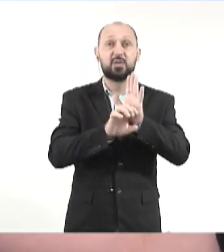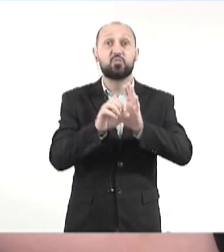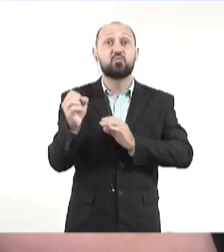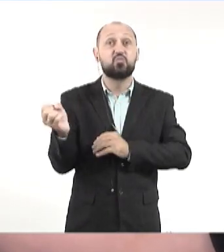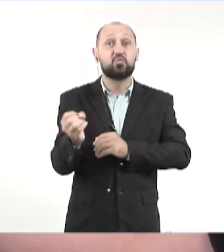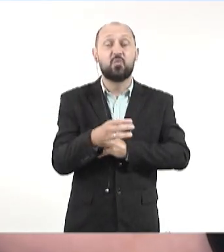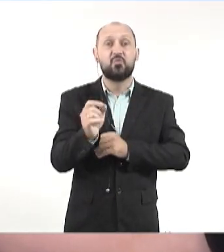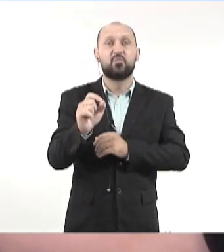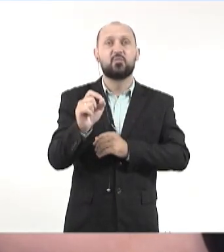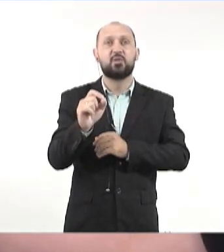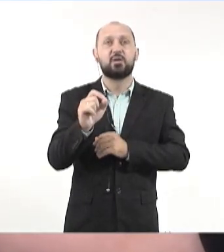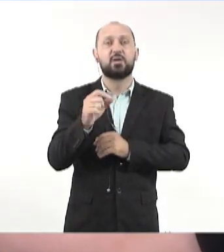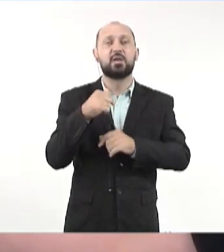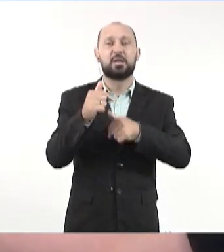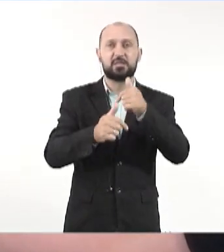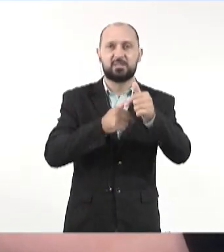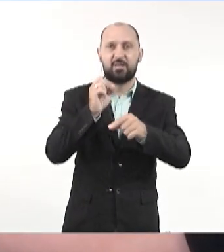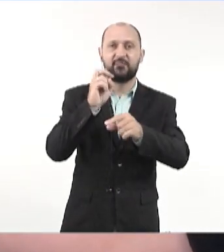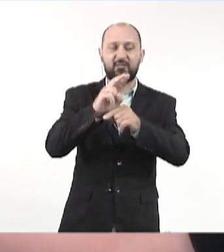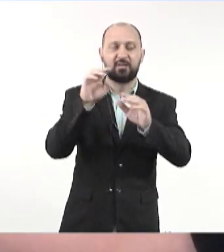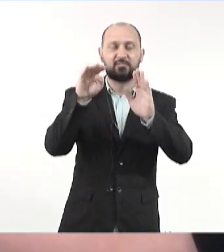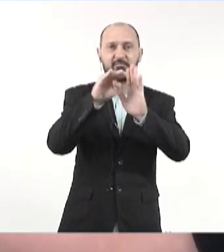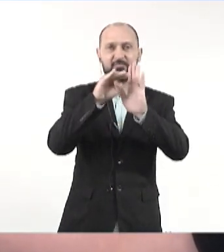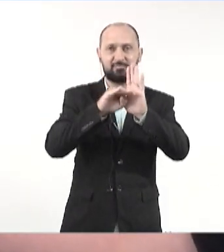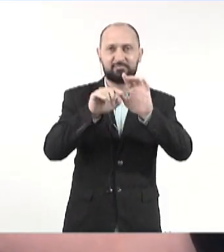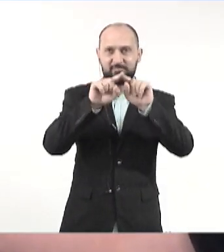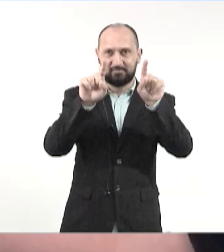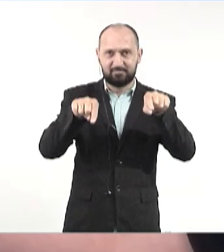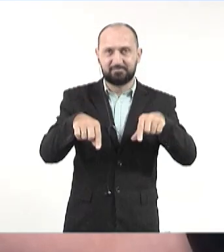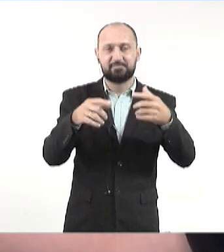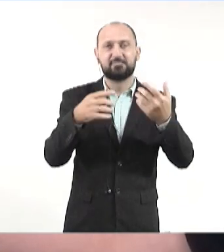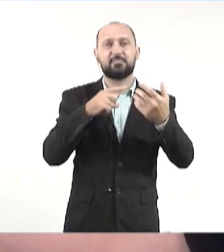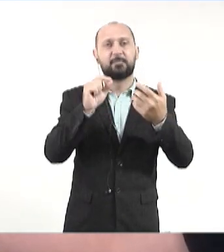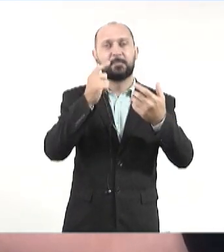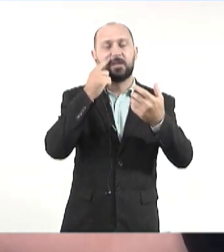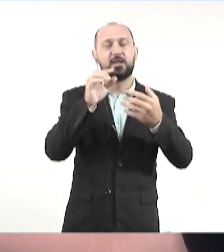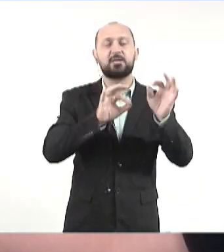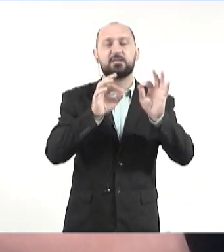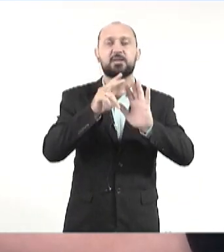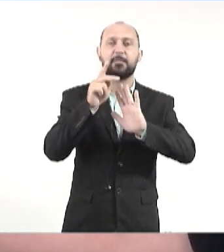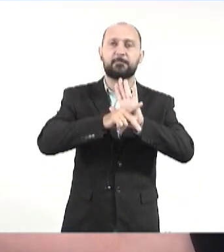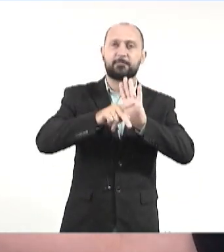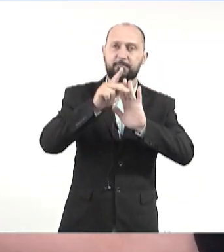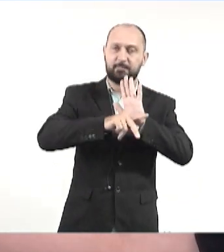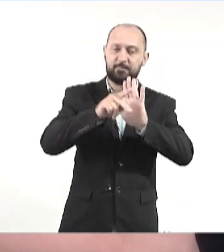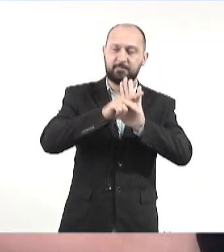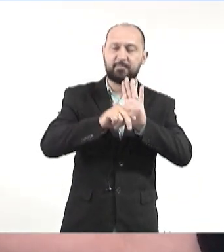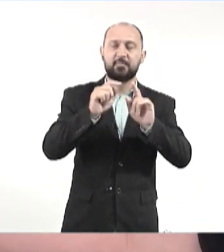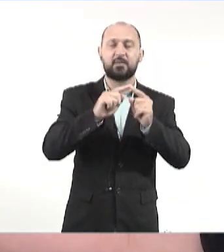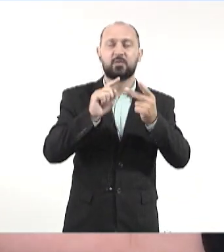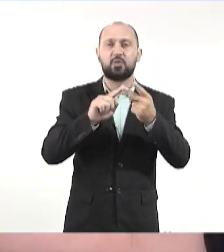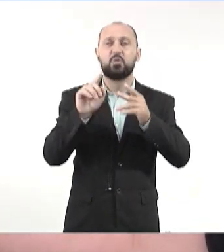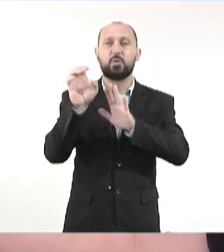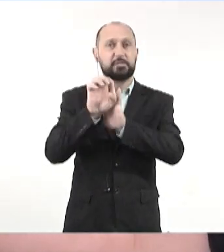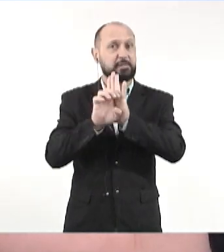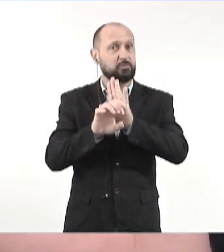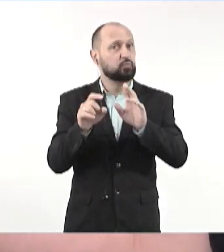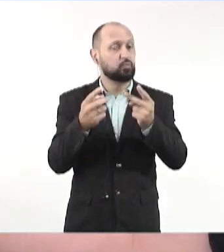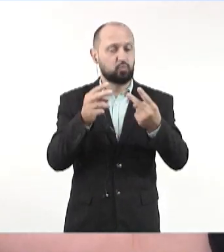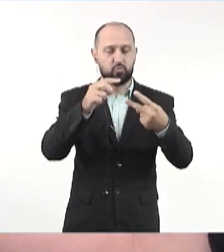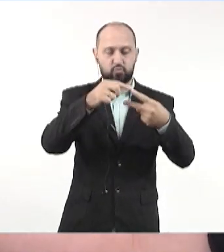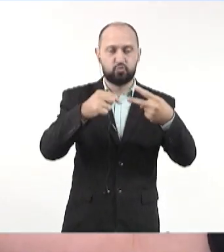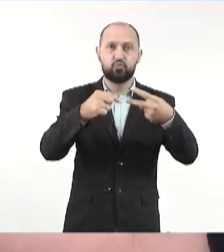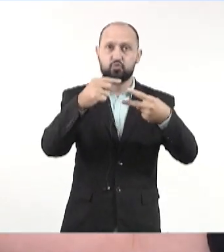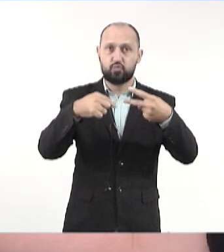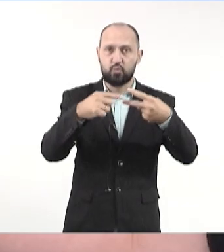estatuto e um novo plano de cargos de carreira para os servidores. Esse plano de cargos de carreira e o estatuto também,